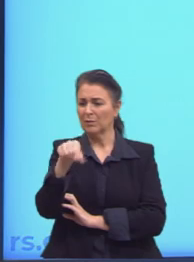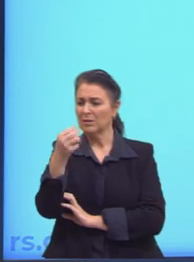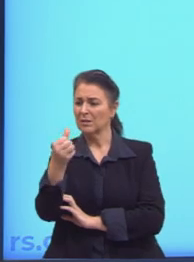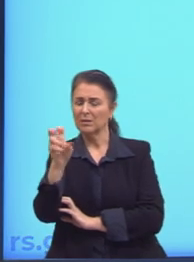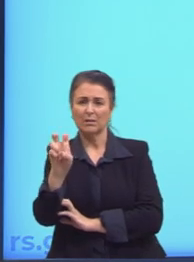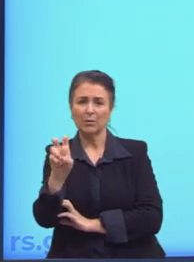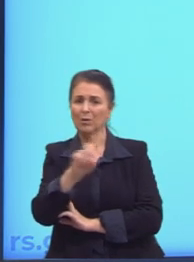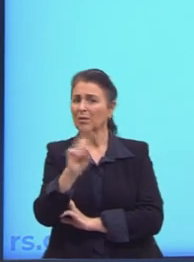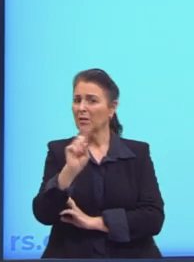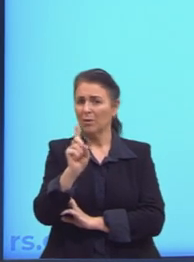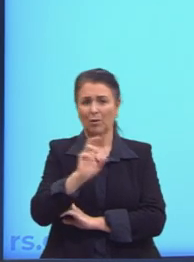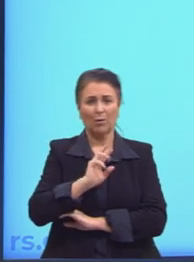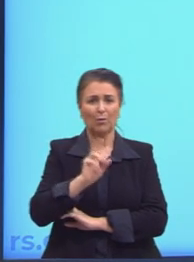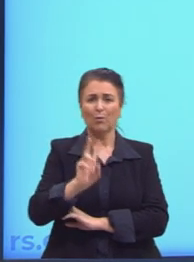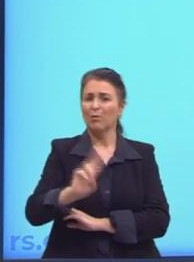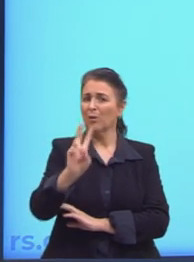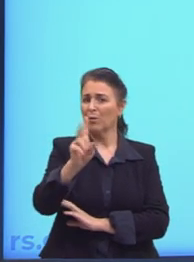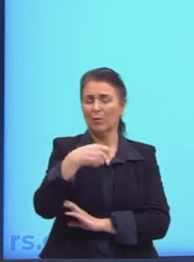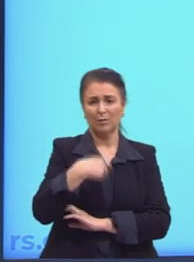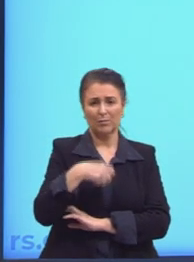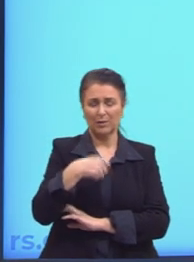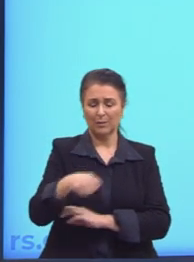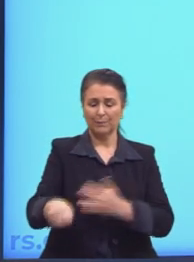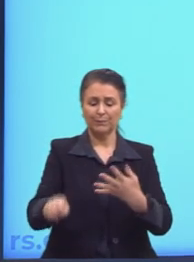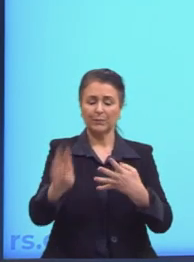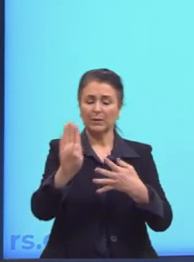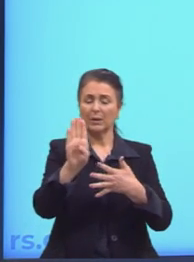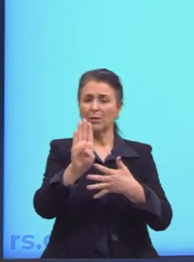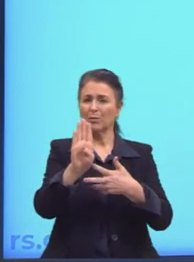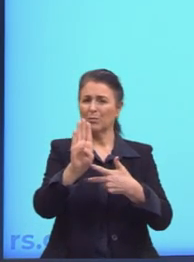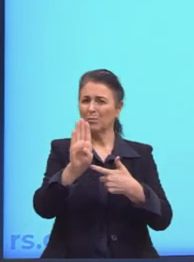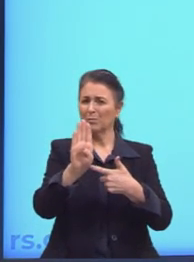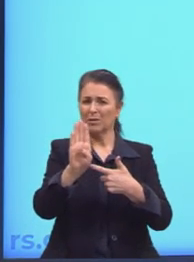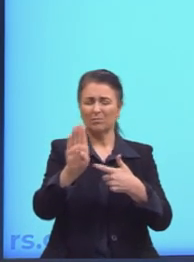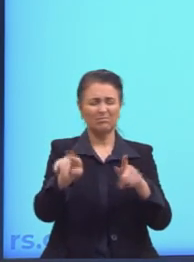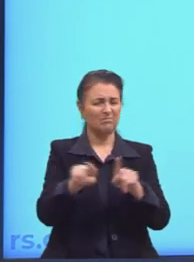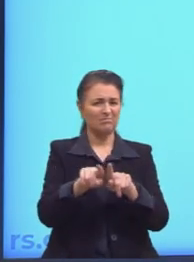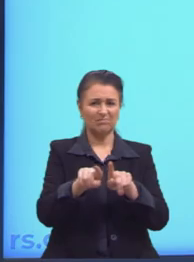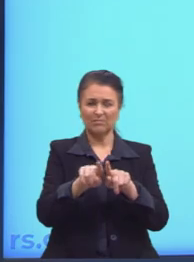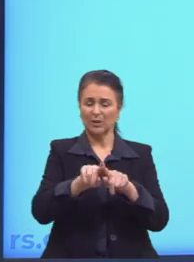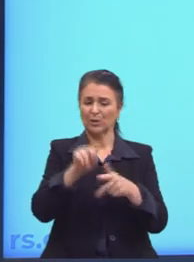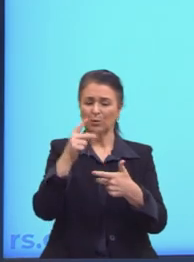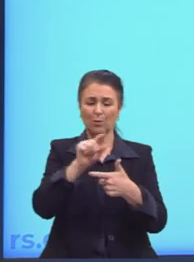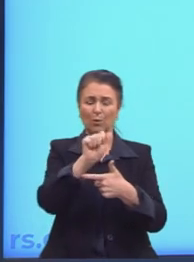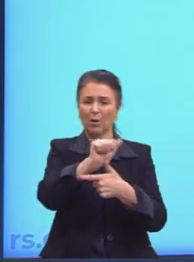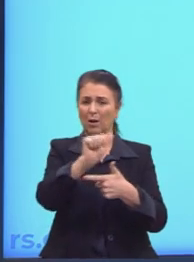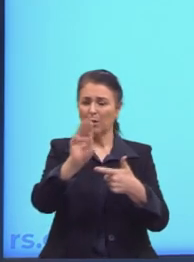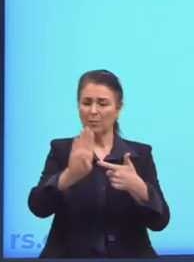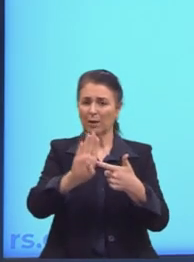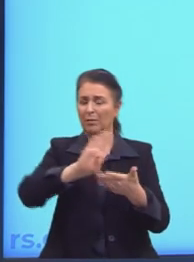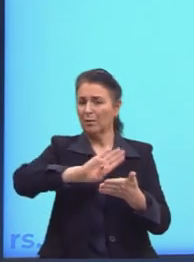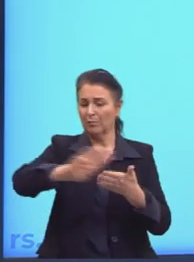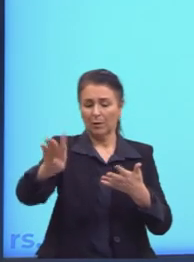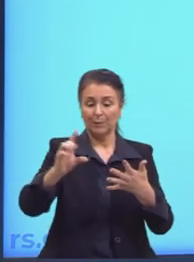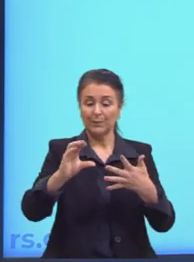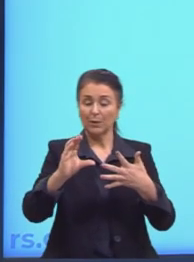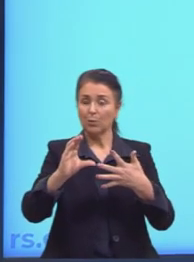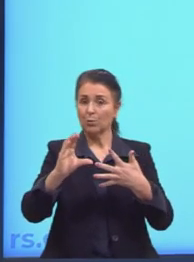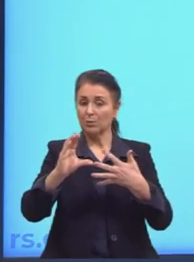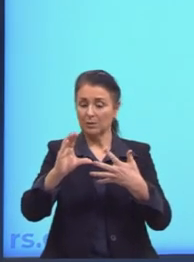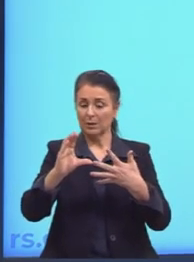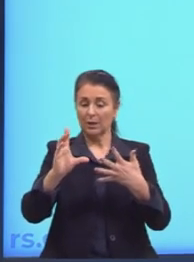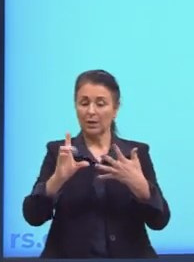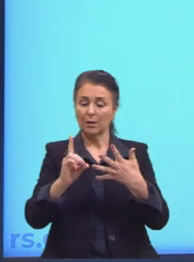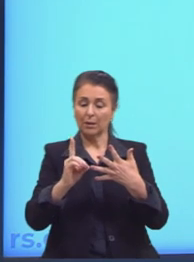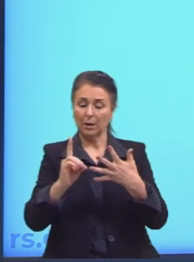compreende o valor que nós temos. Assim como a letra B, também não. Já eliminamos duas. A letra C, a letra D